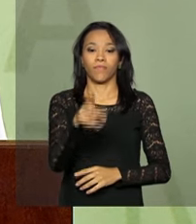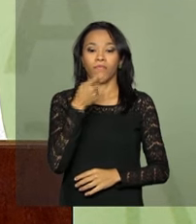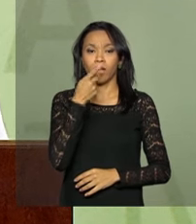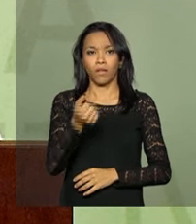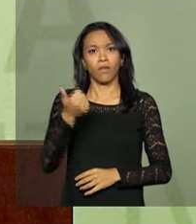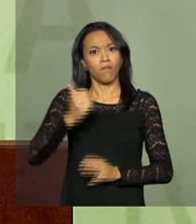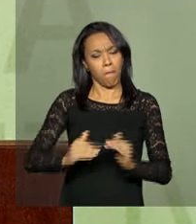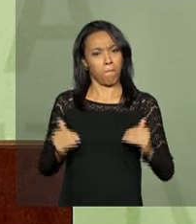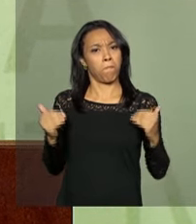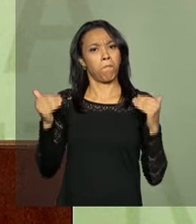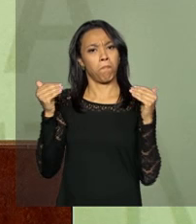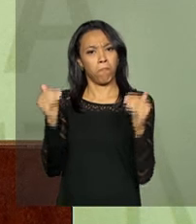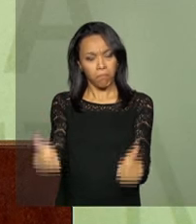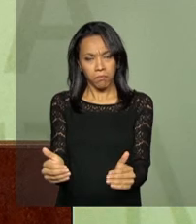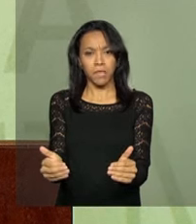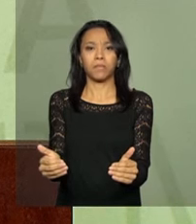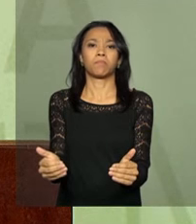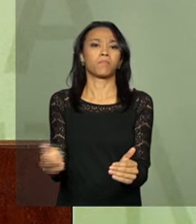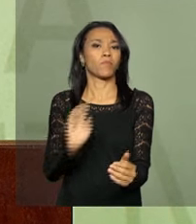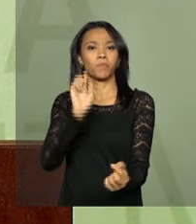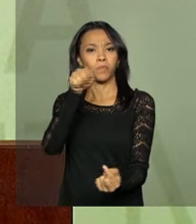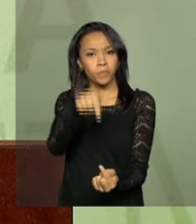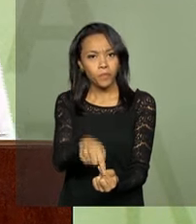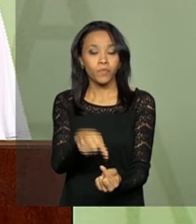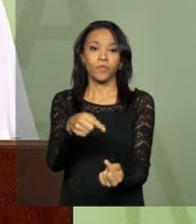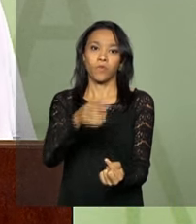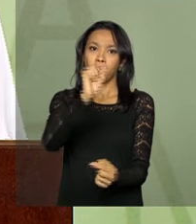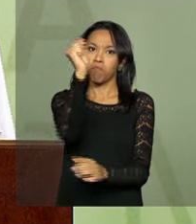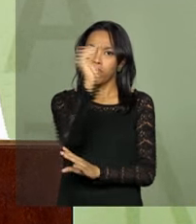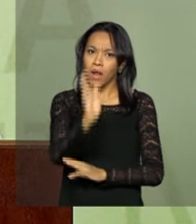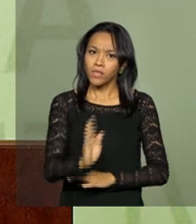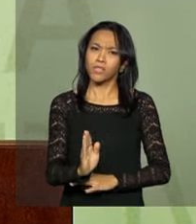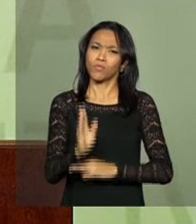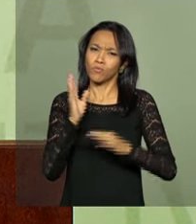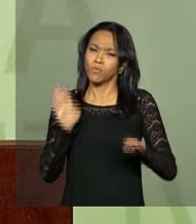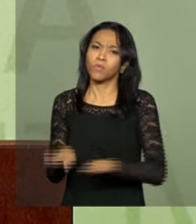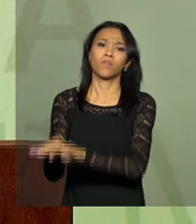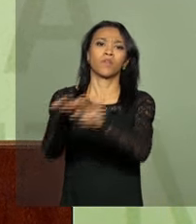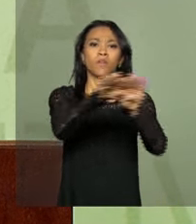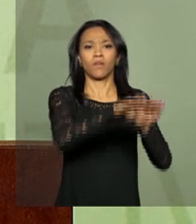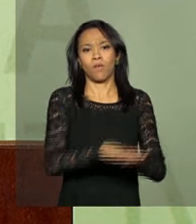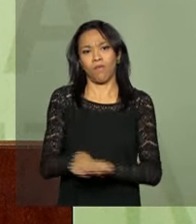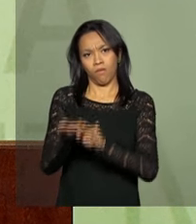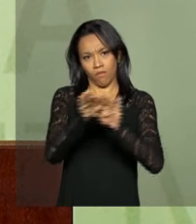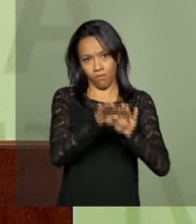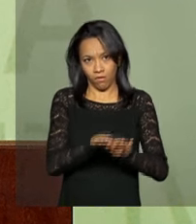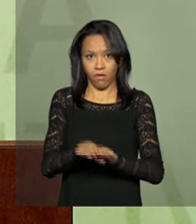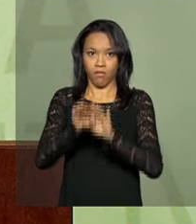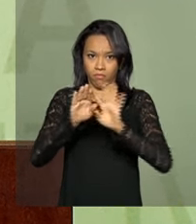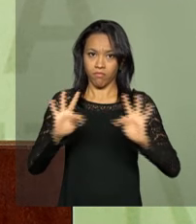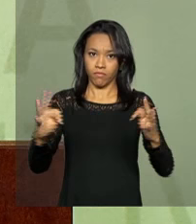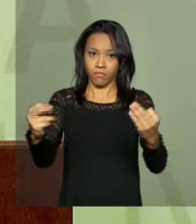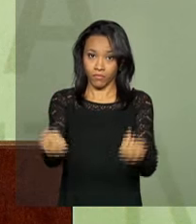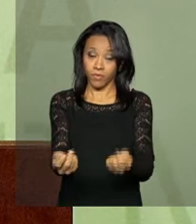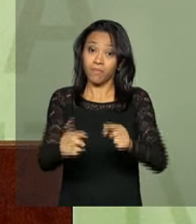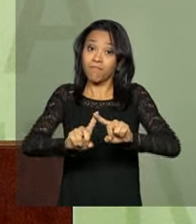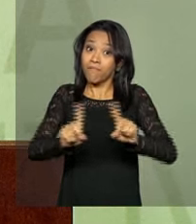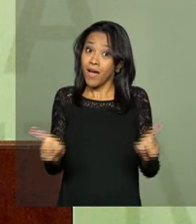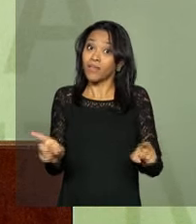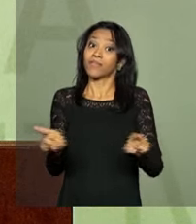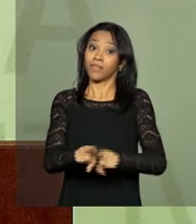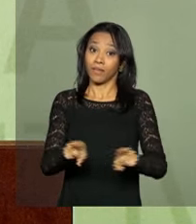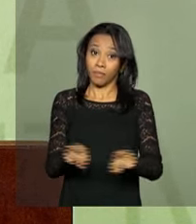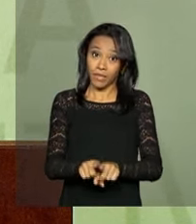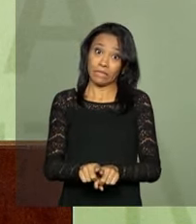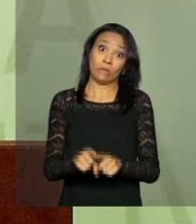na construção de um Brasil mais justo, mais igual, mas também muito